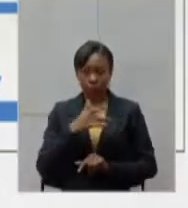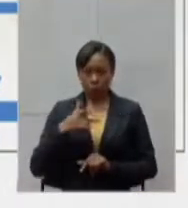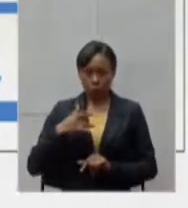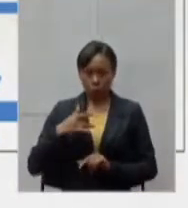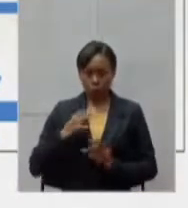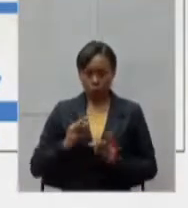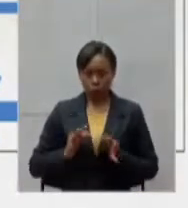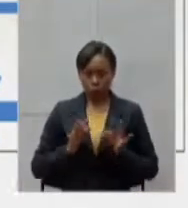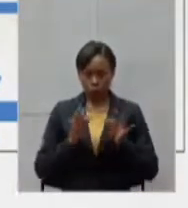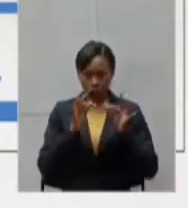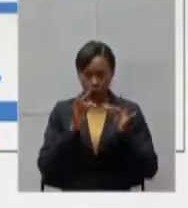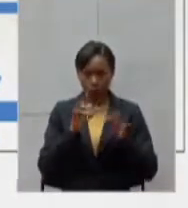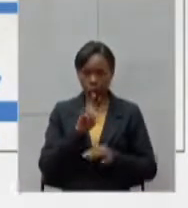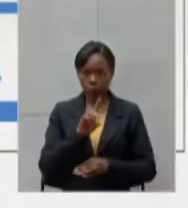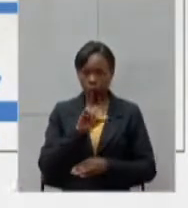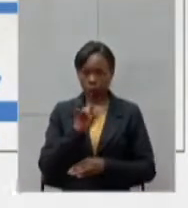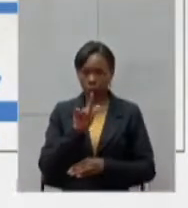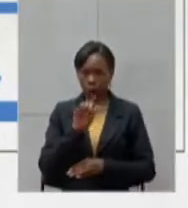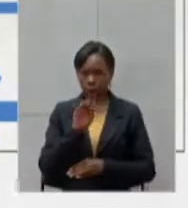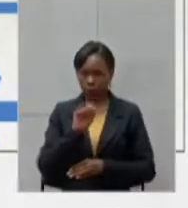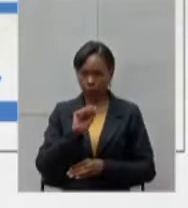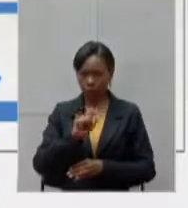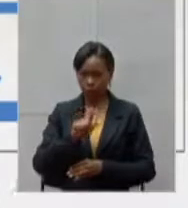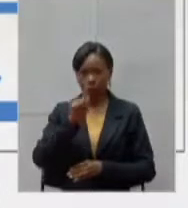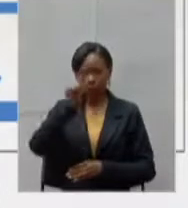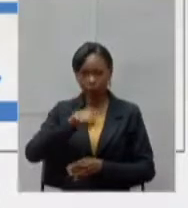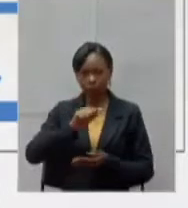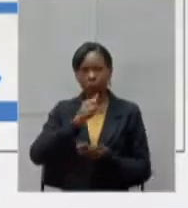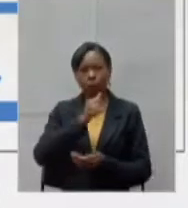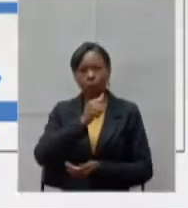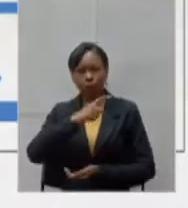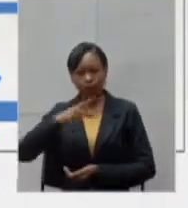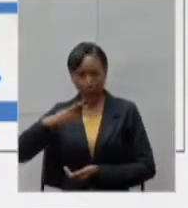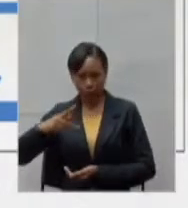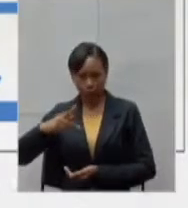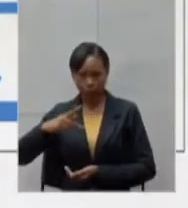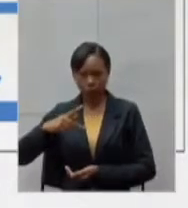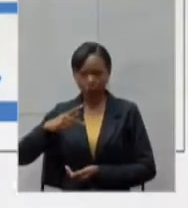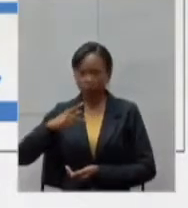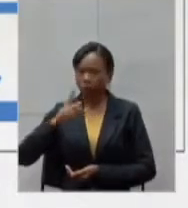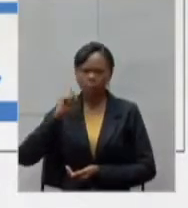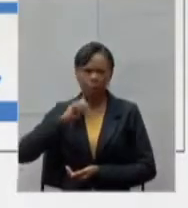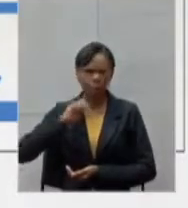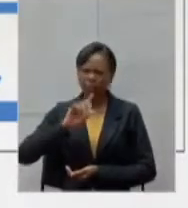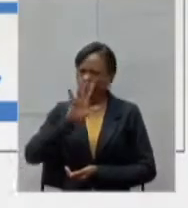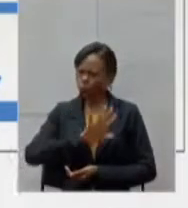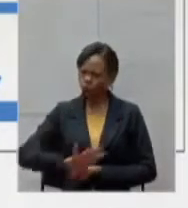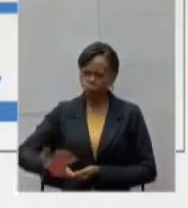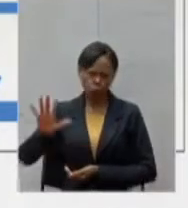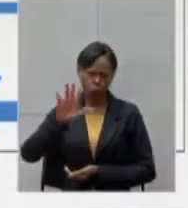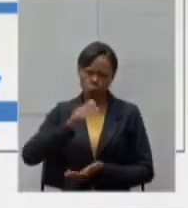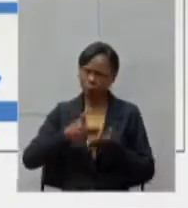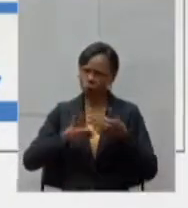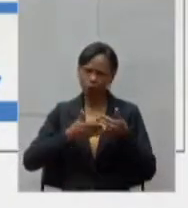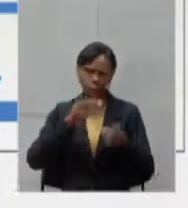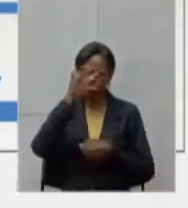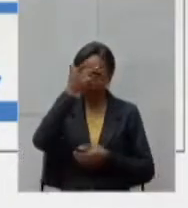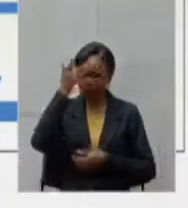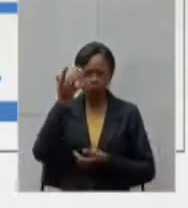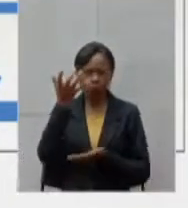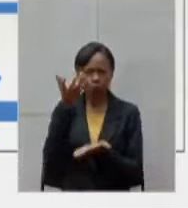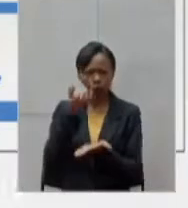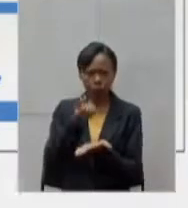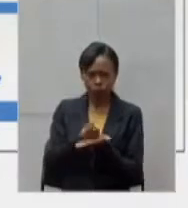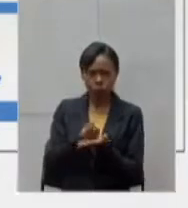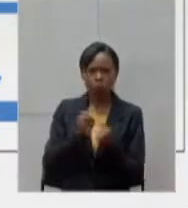um aplicativo que está disponível em toda Minas Gerais para qualquer pessoa quiser baixar Saúde Digital MG